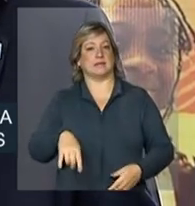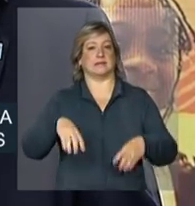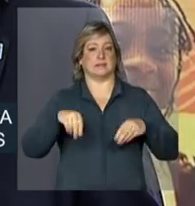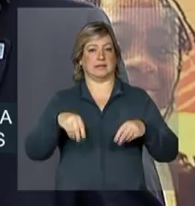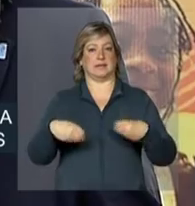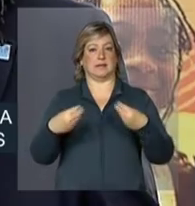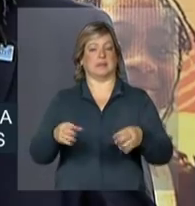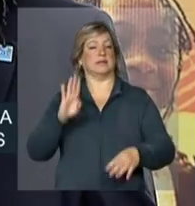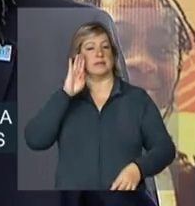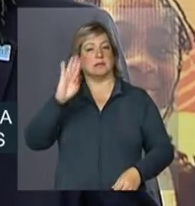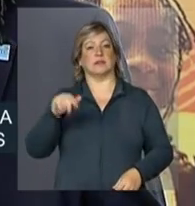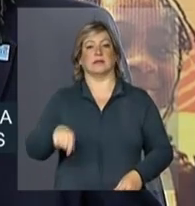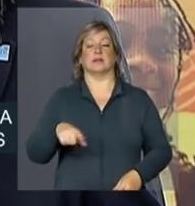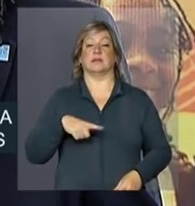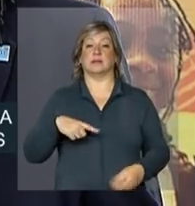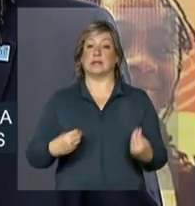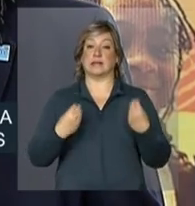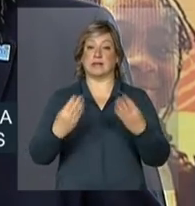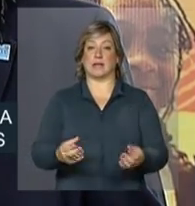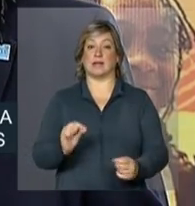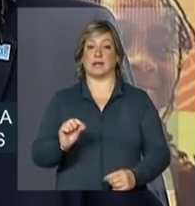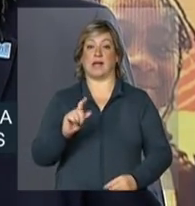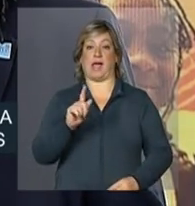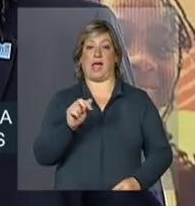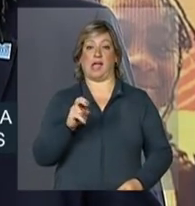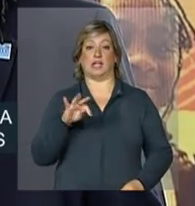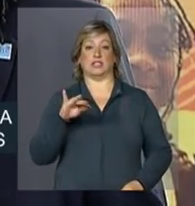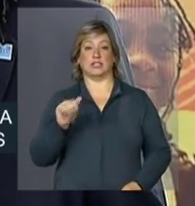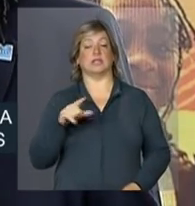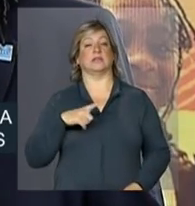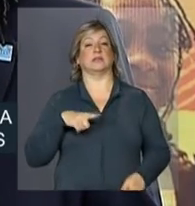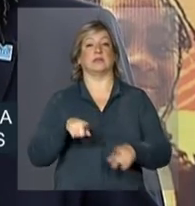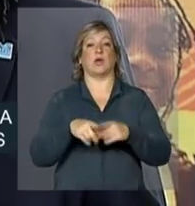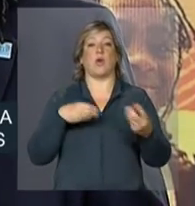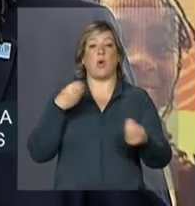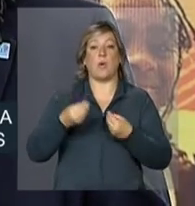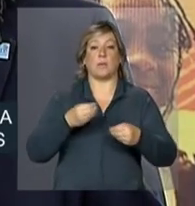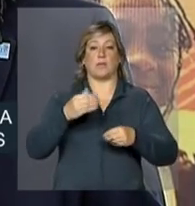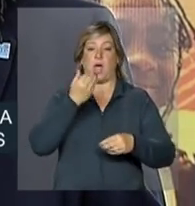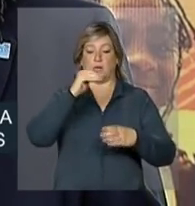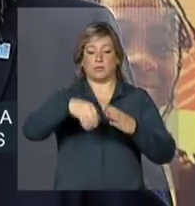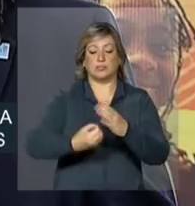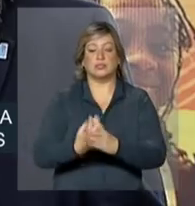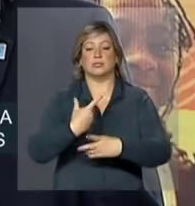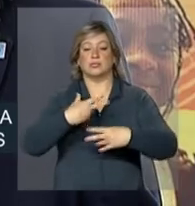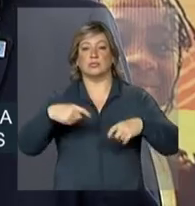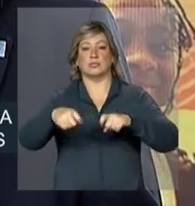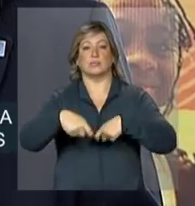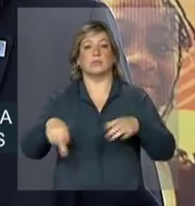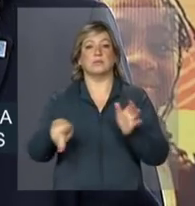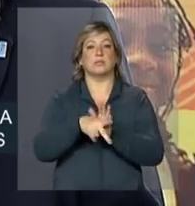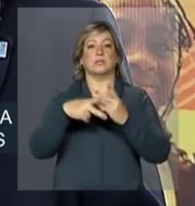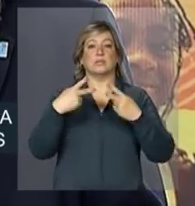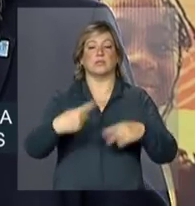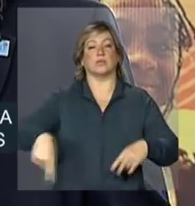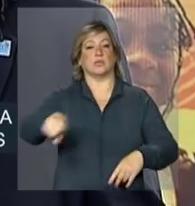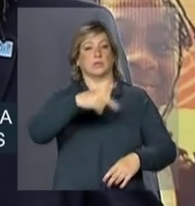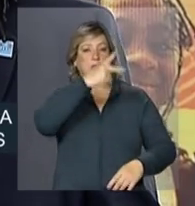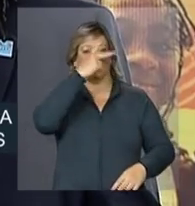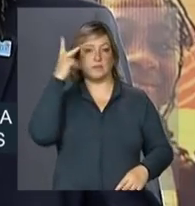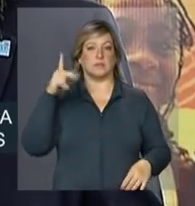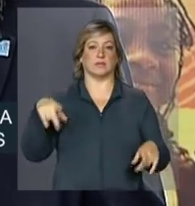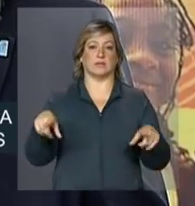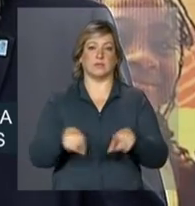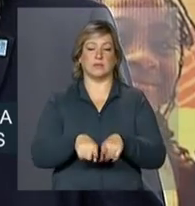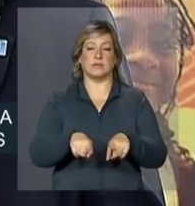importante, tanto para garantir o pertencimento, a forma de produção e da preservação cultural dessa comunidade, é